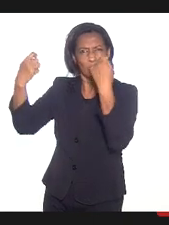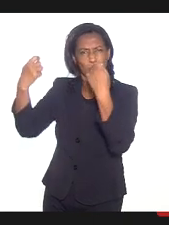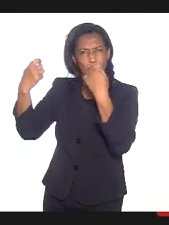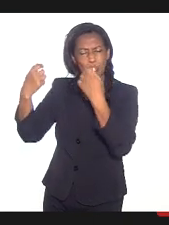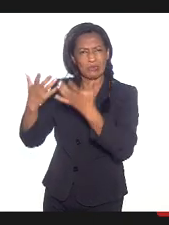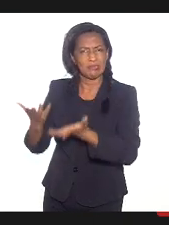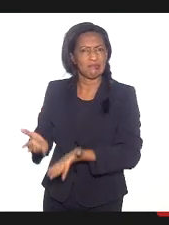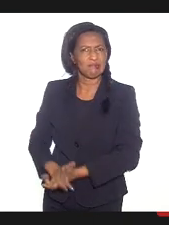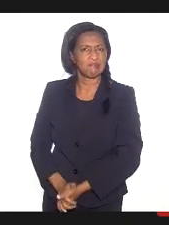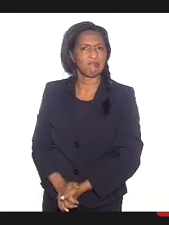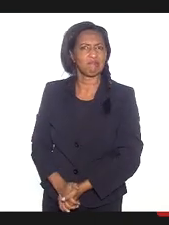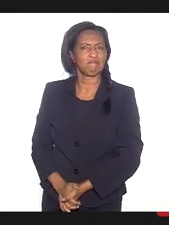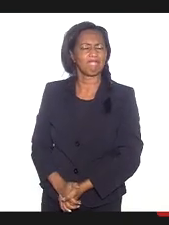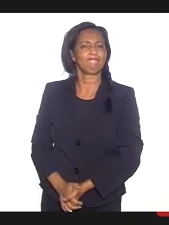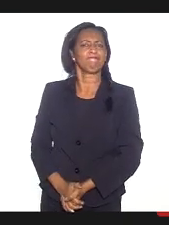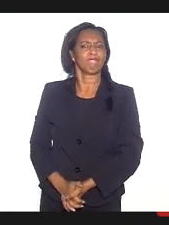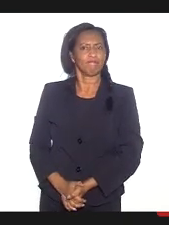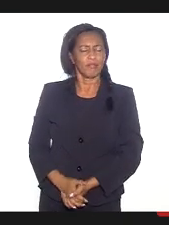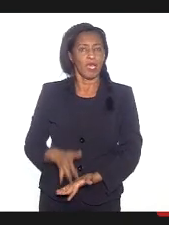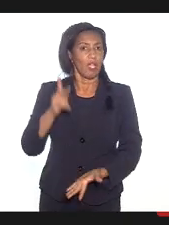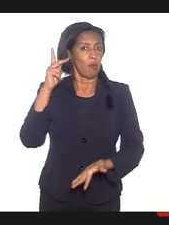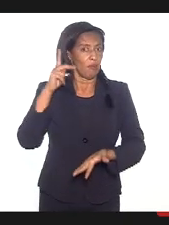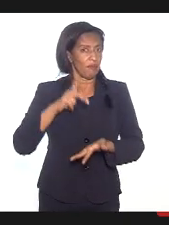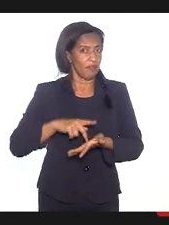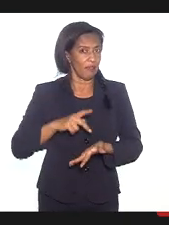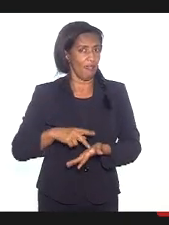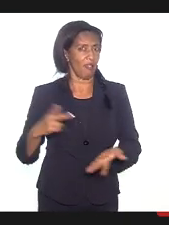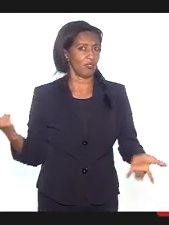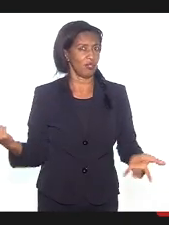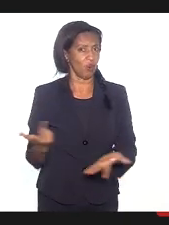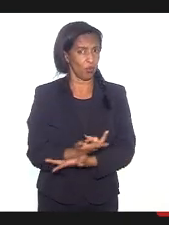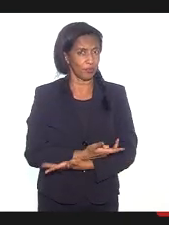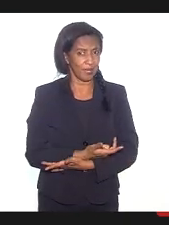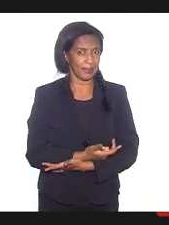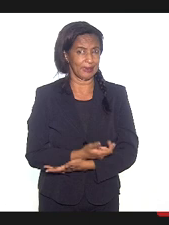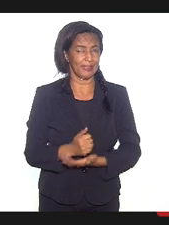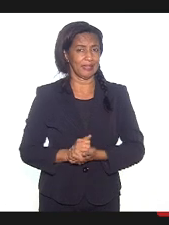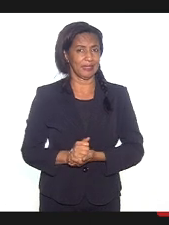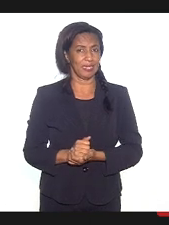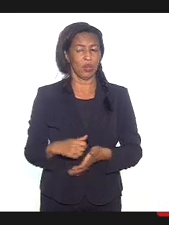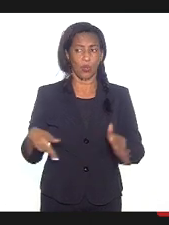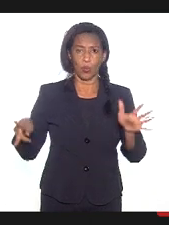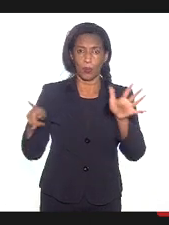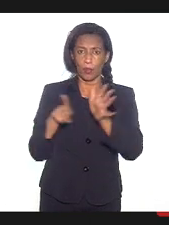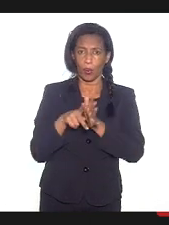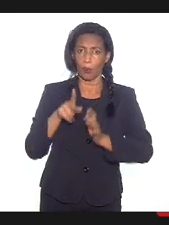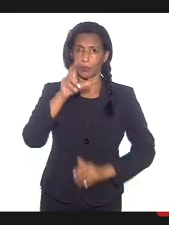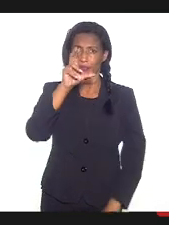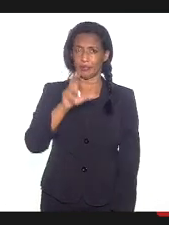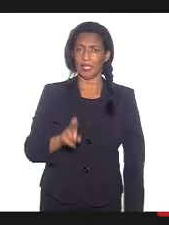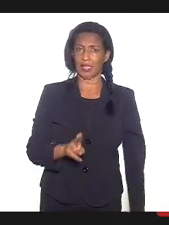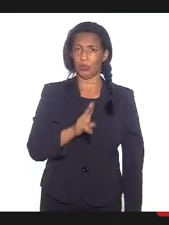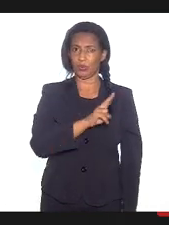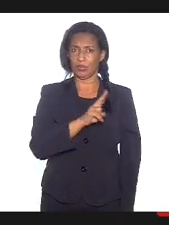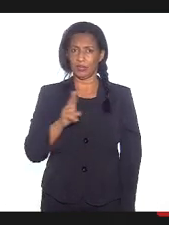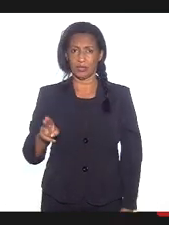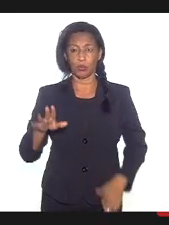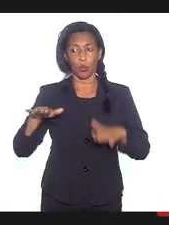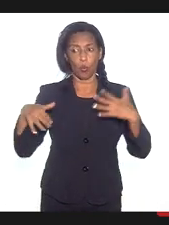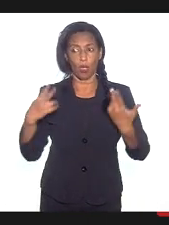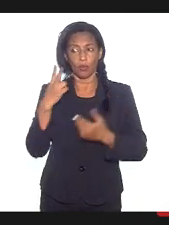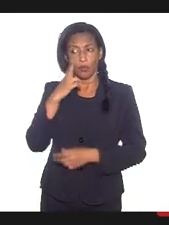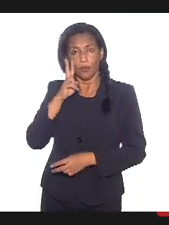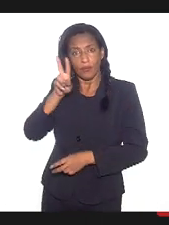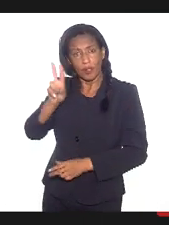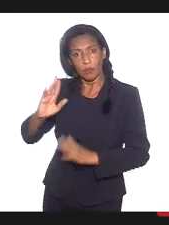essa é uma realidade que nós vemos, em menor escala, é verdade, no próprio catolicismo, quando vemos igrejas